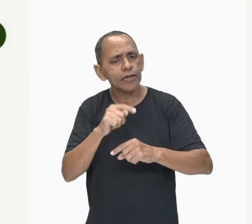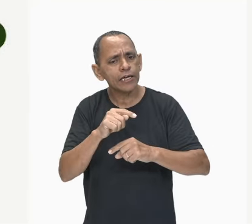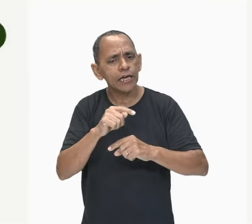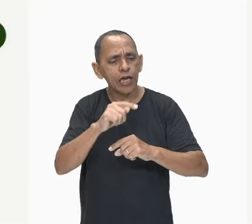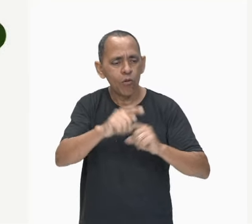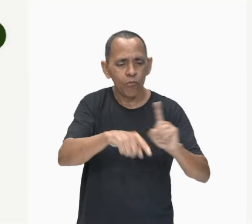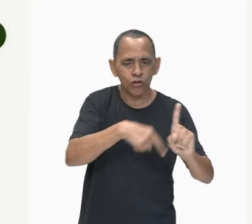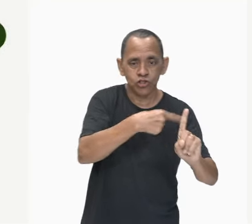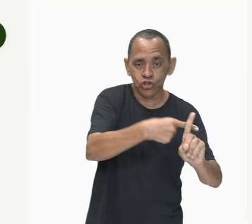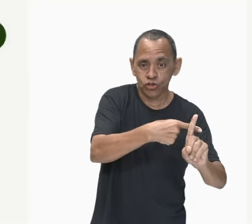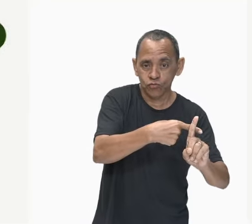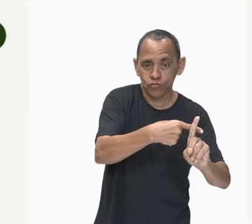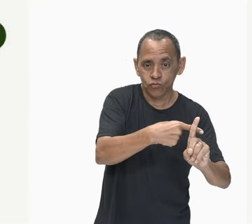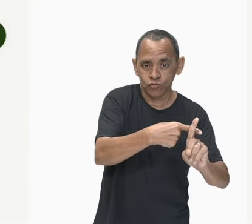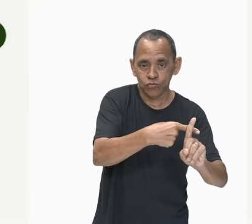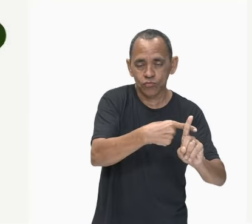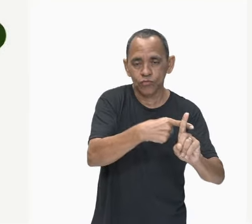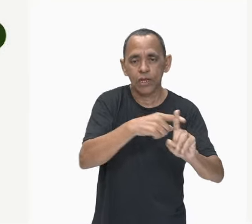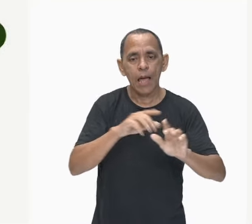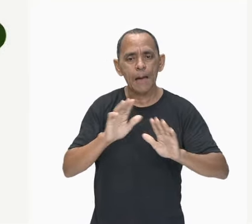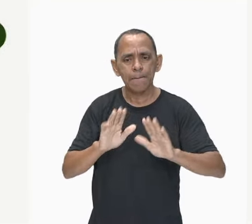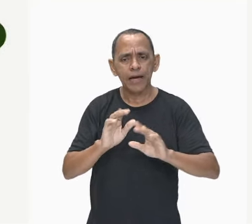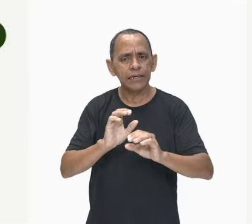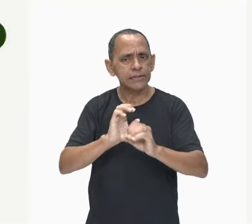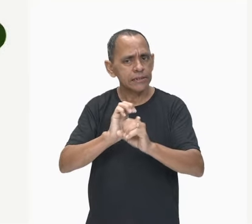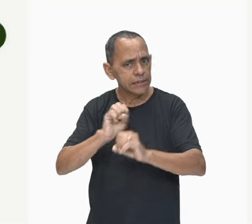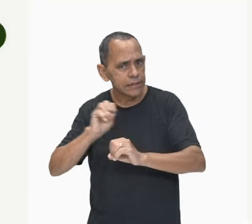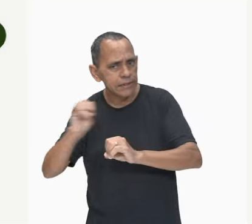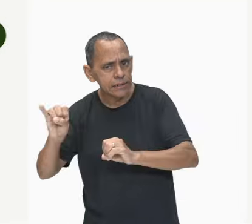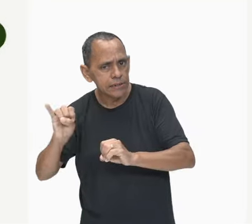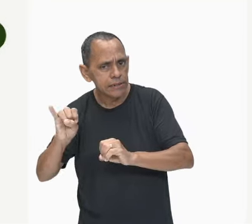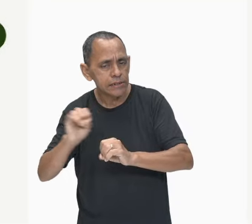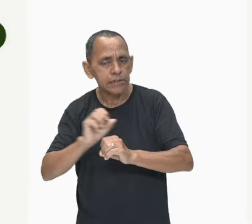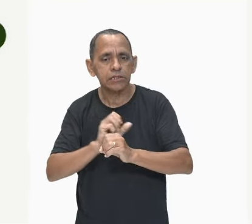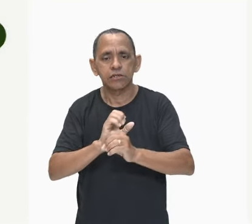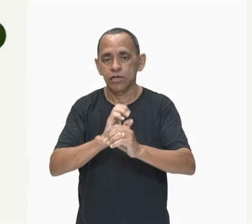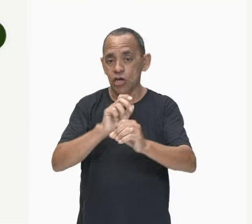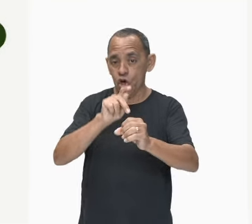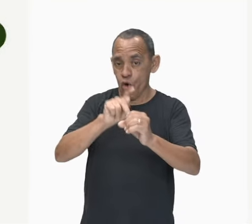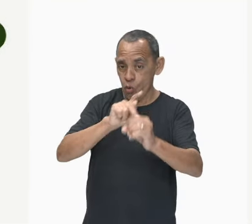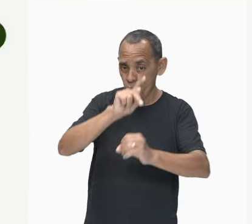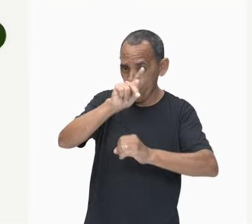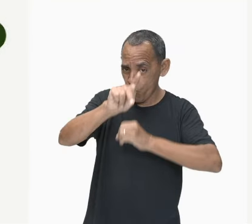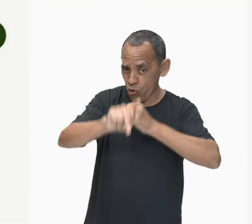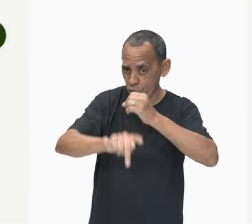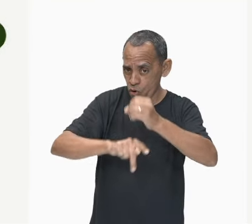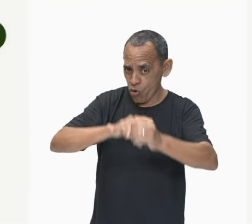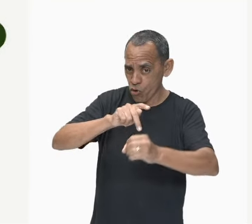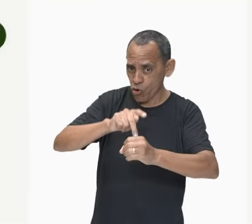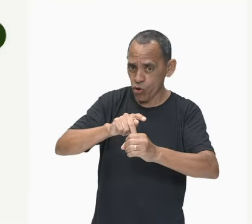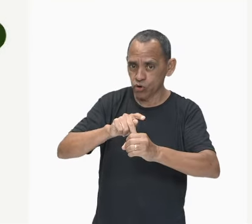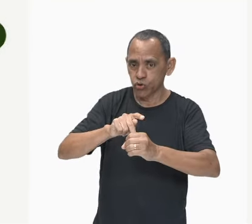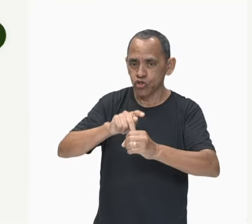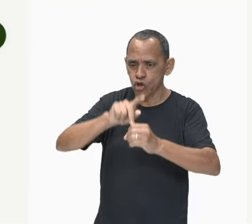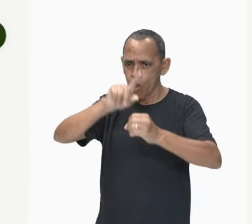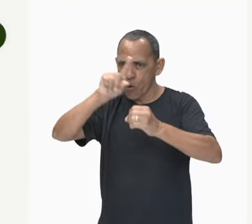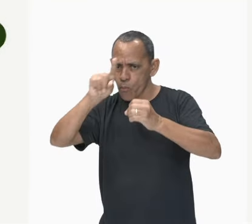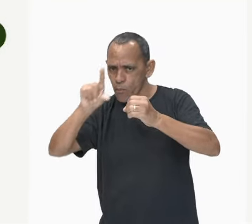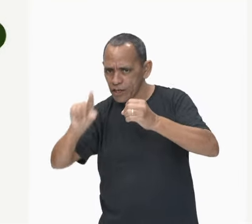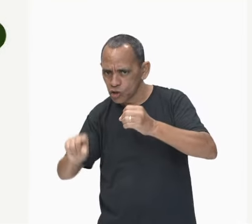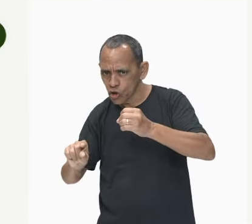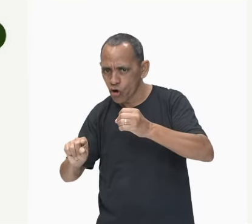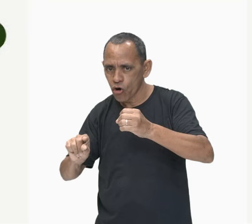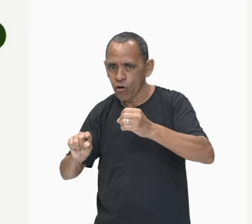movimentação de quem? Dos elétrons. Número de prótons iguais a número de elétrons, você diz que o corpo